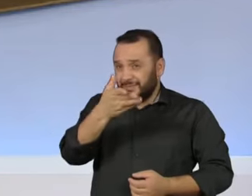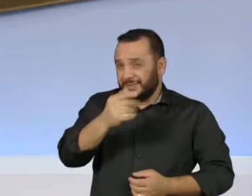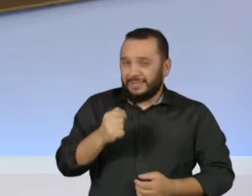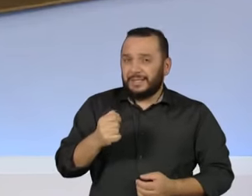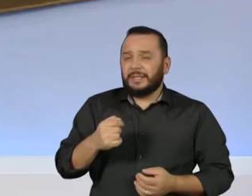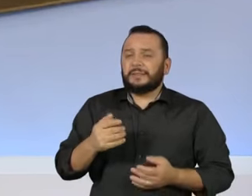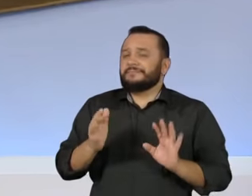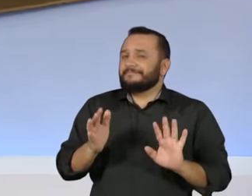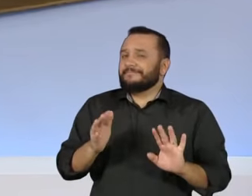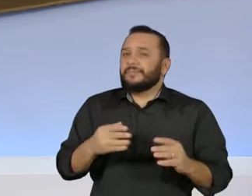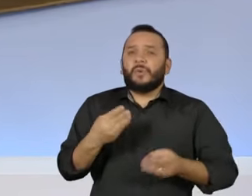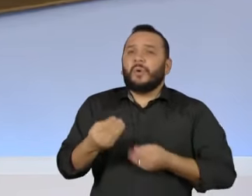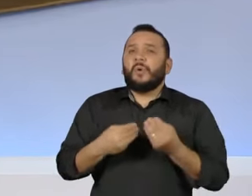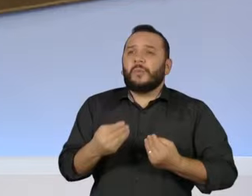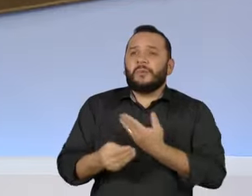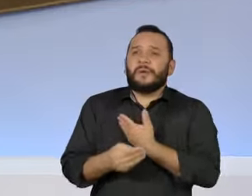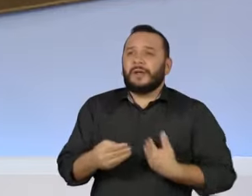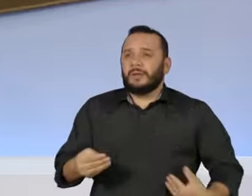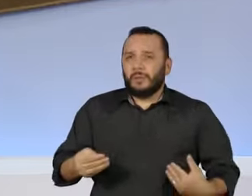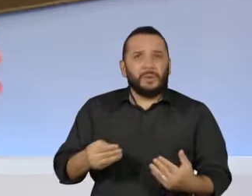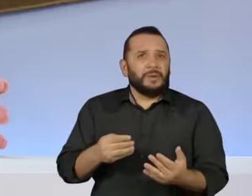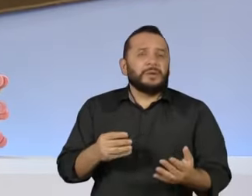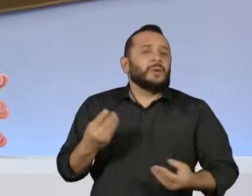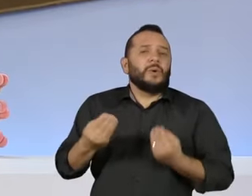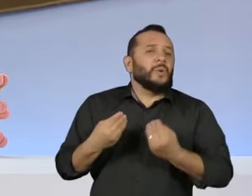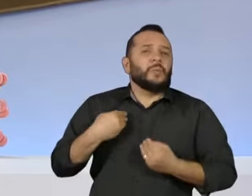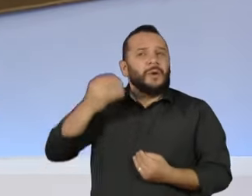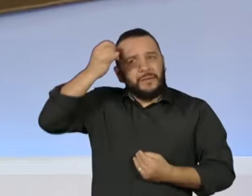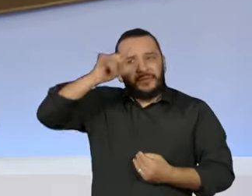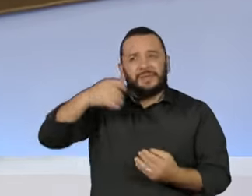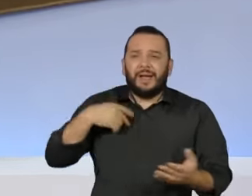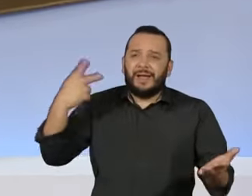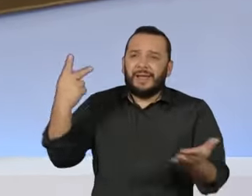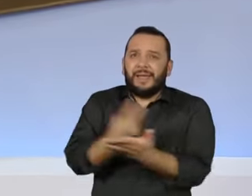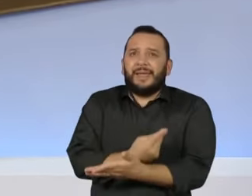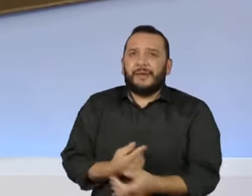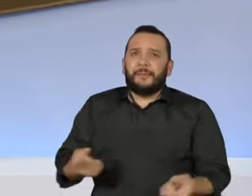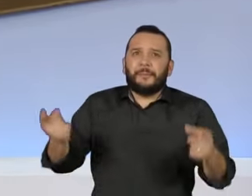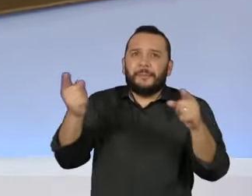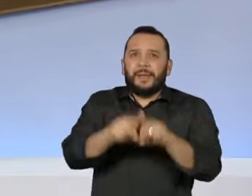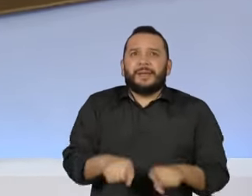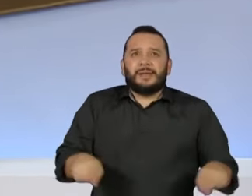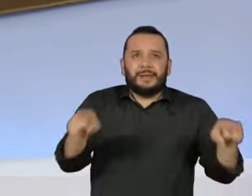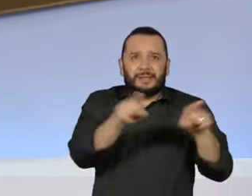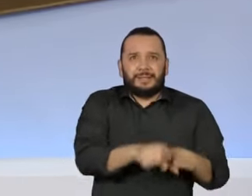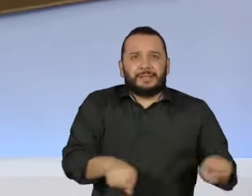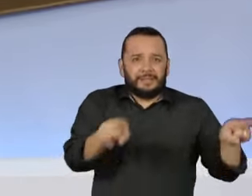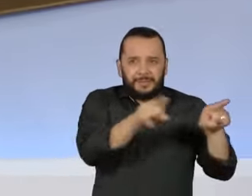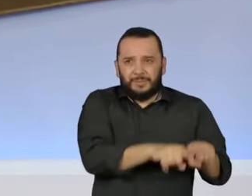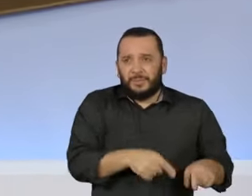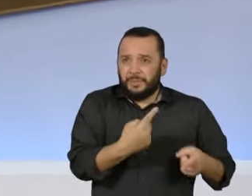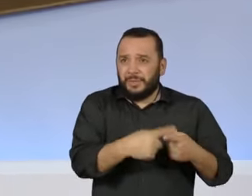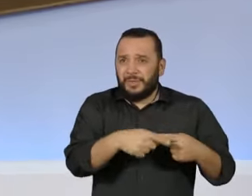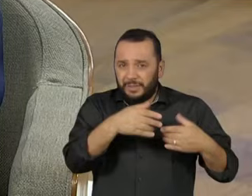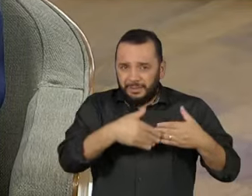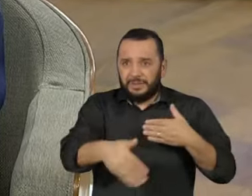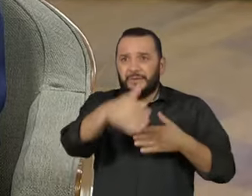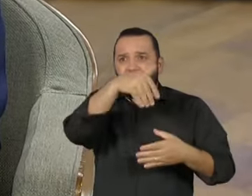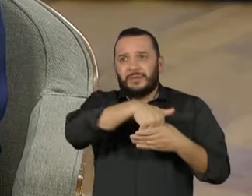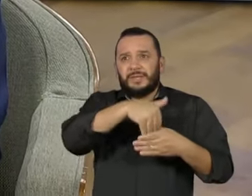evitar que a gente cometa sempre o mesmo erro, agora que falta tão pouco para mais uma eleição?